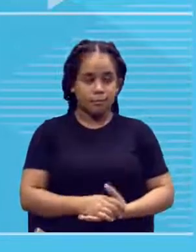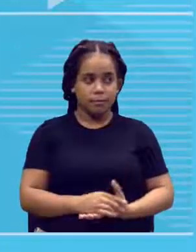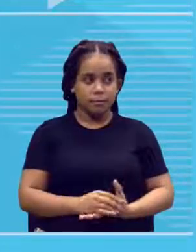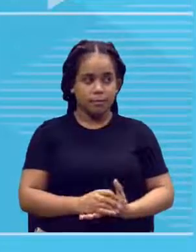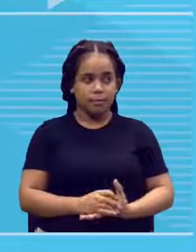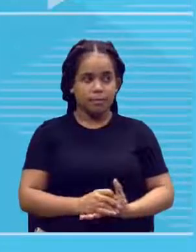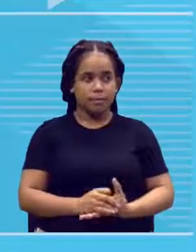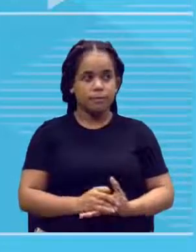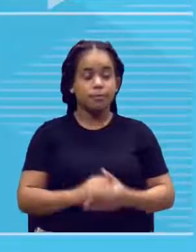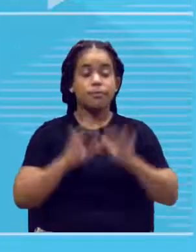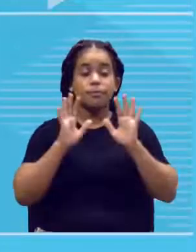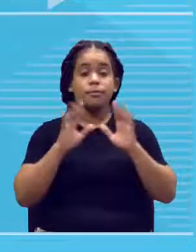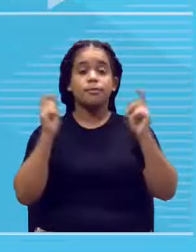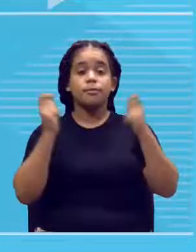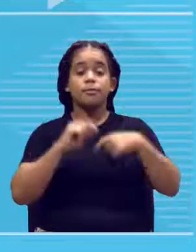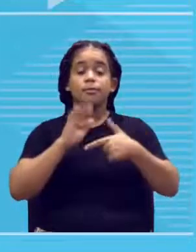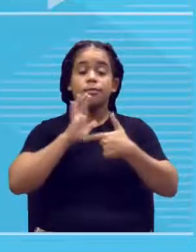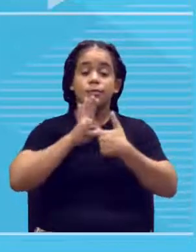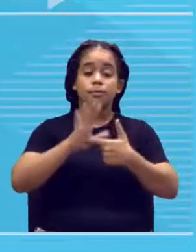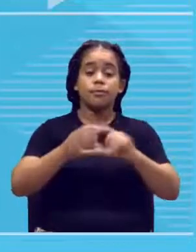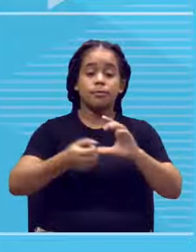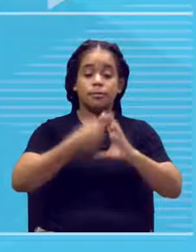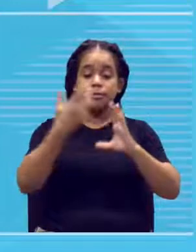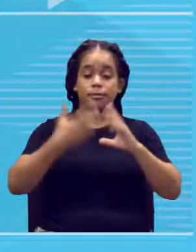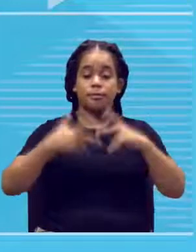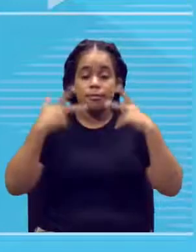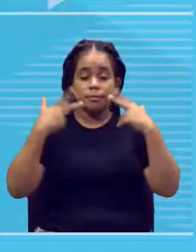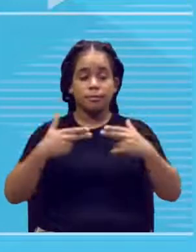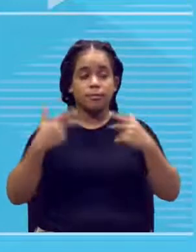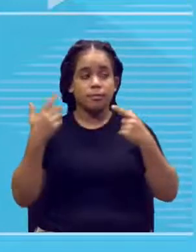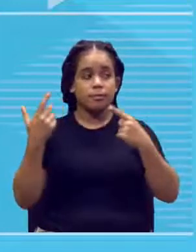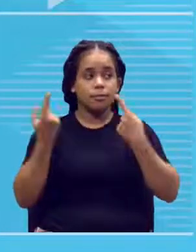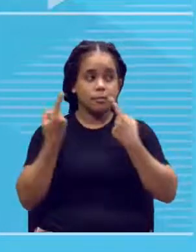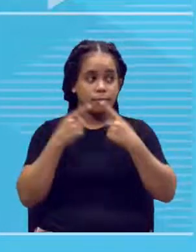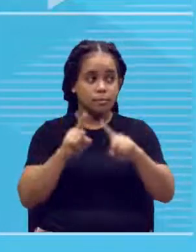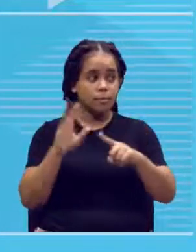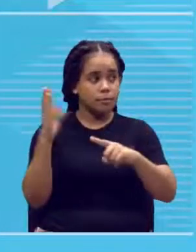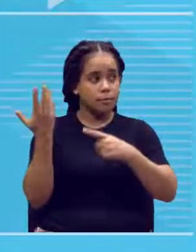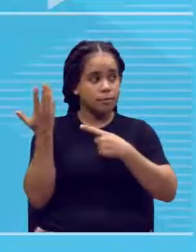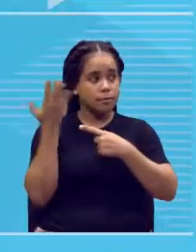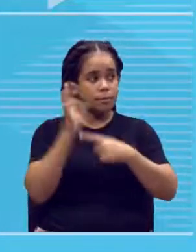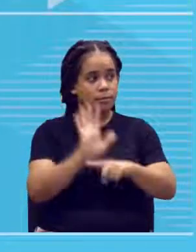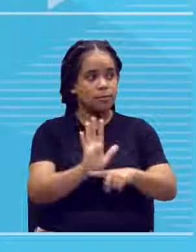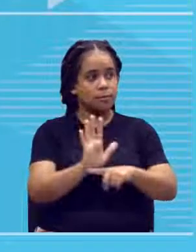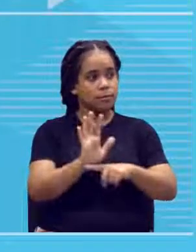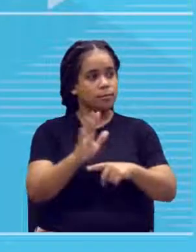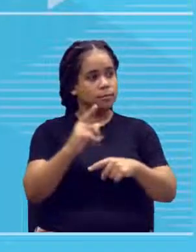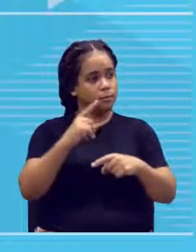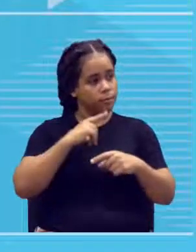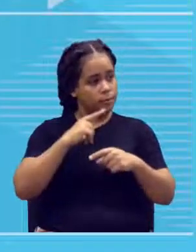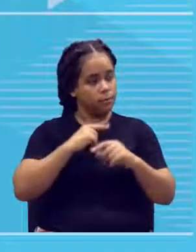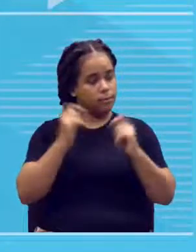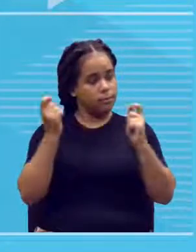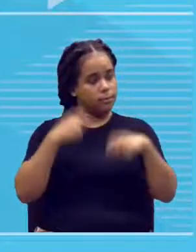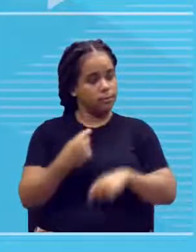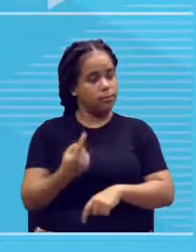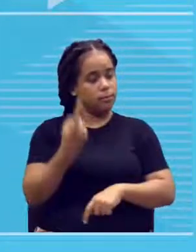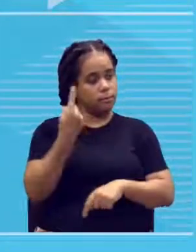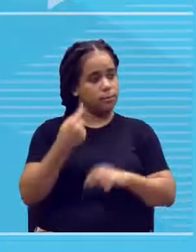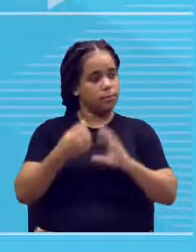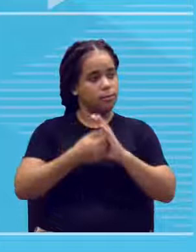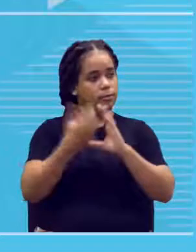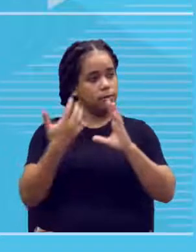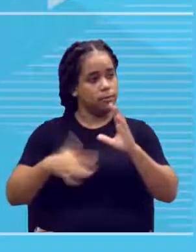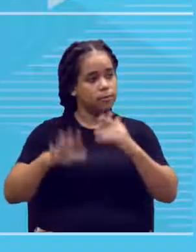Para apresentar uma característica recessiva, a única forma de representar a característica recessiva é nessa